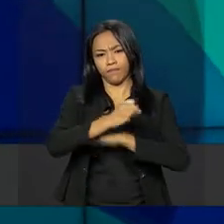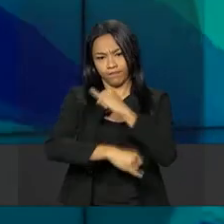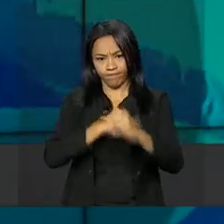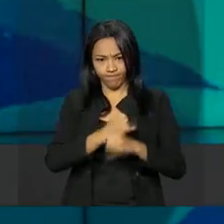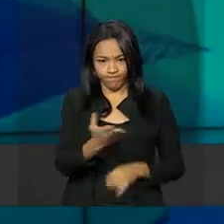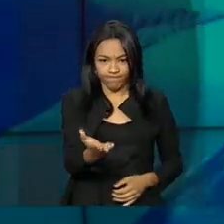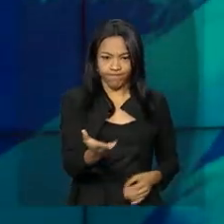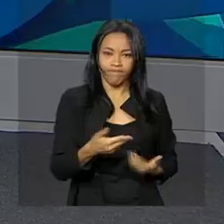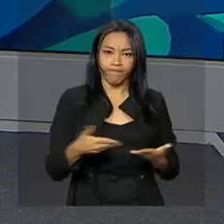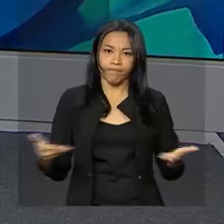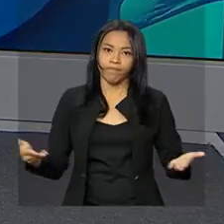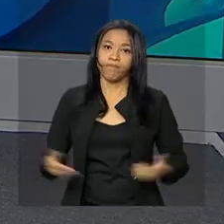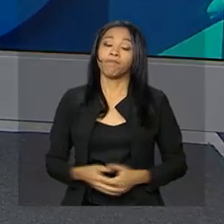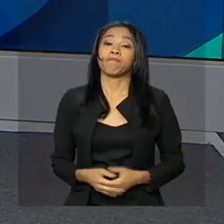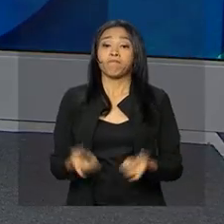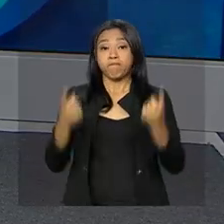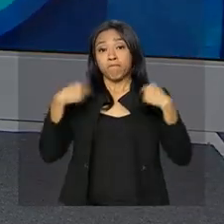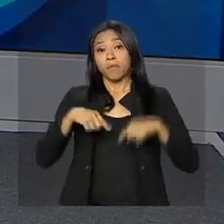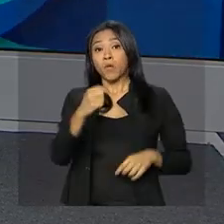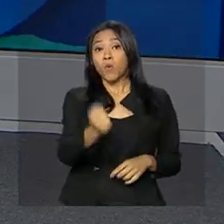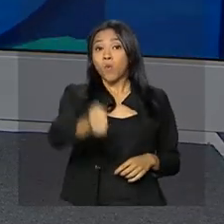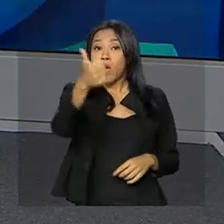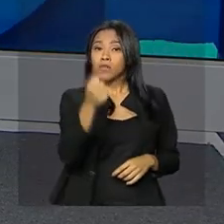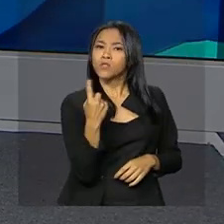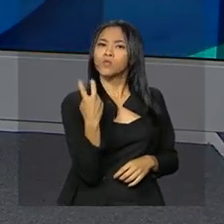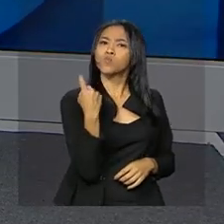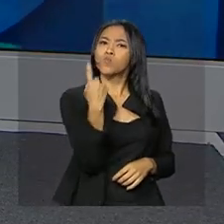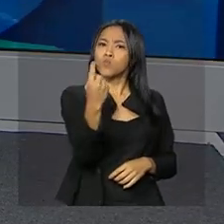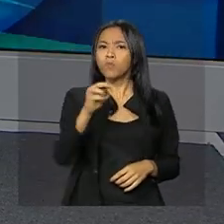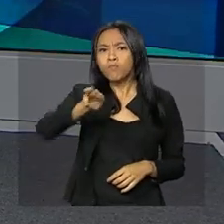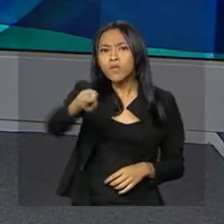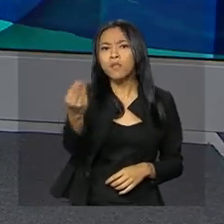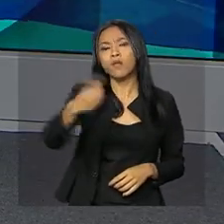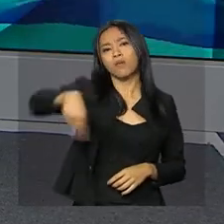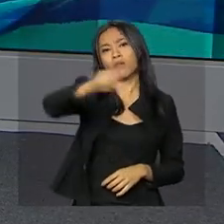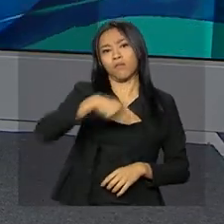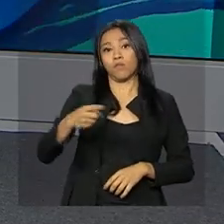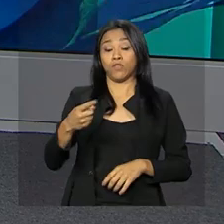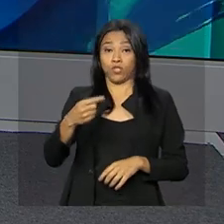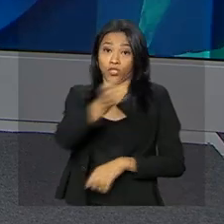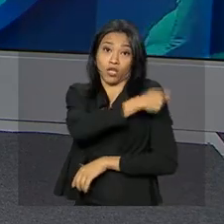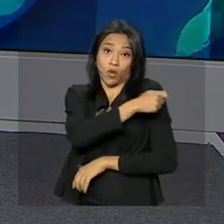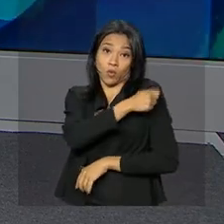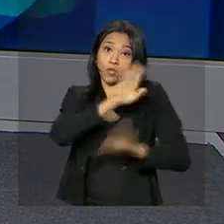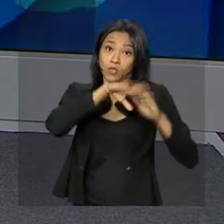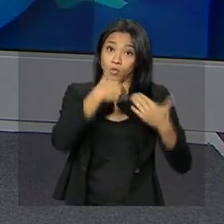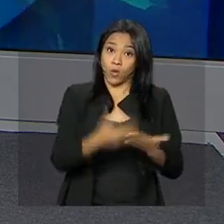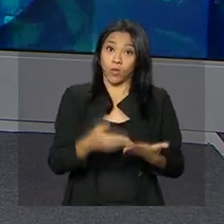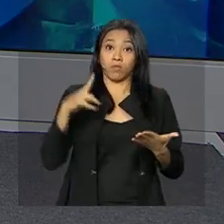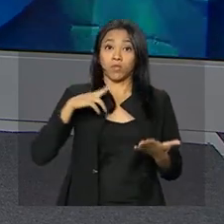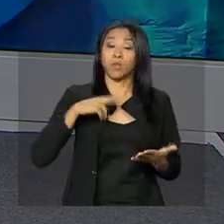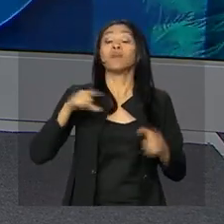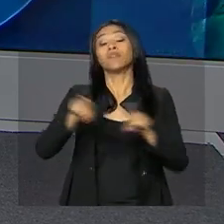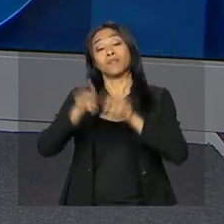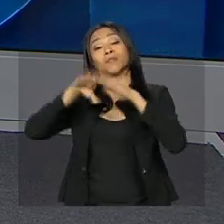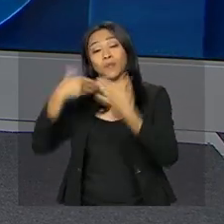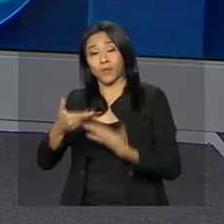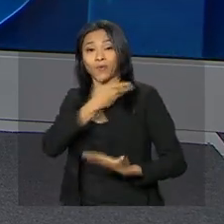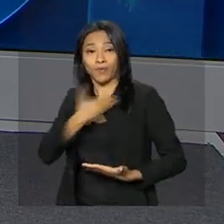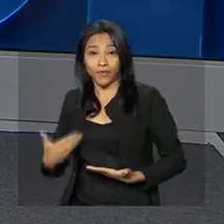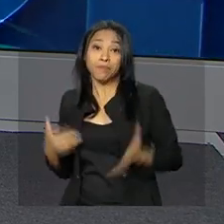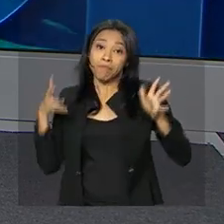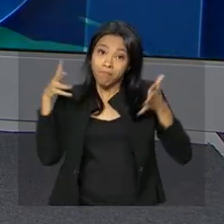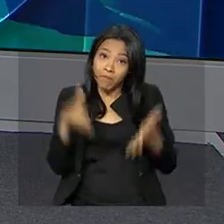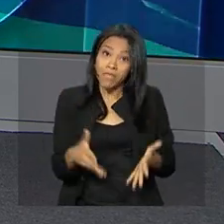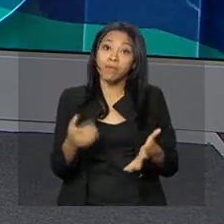.br. Quase um milhão de alunos de escolas públicas e privadas de todo o Brasil participaram neste final de semana da